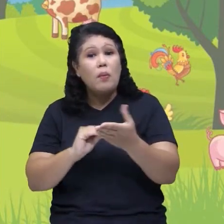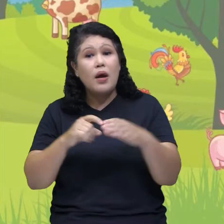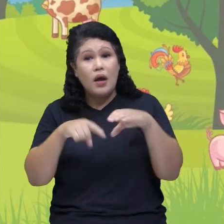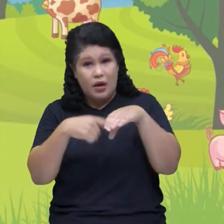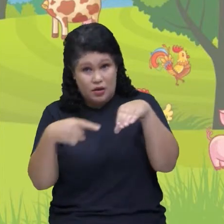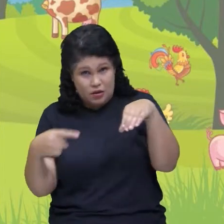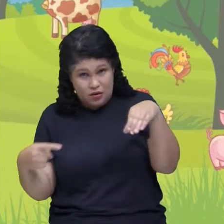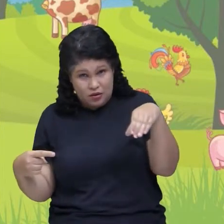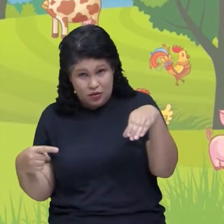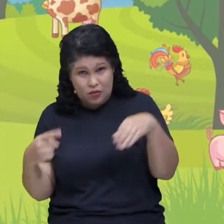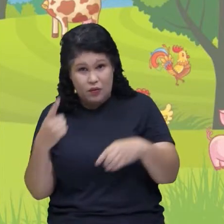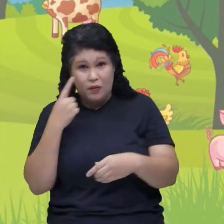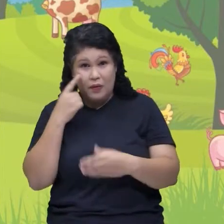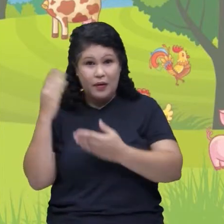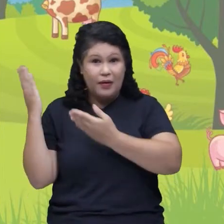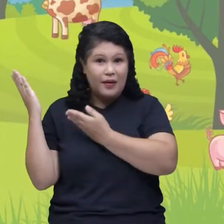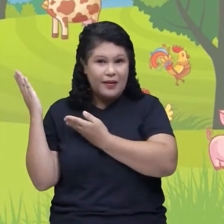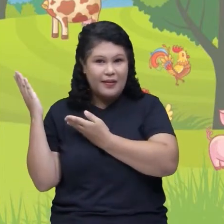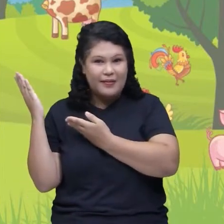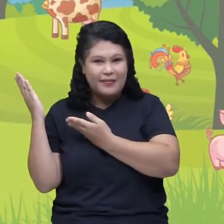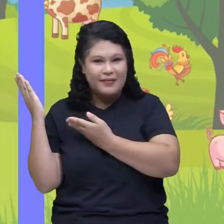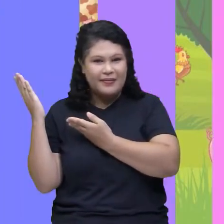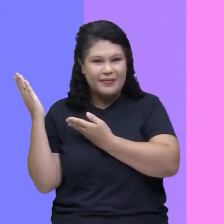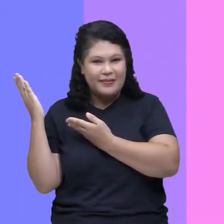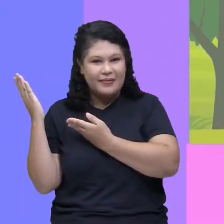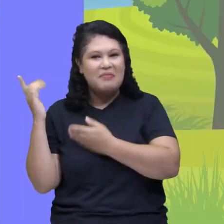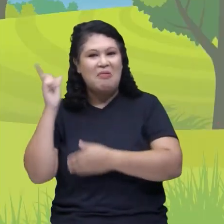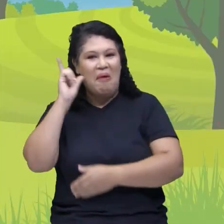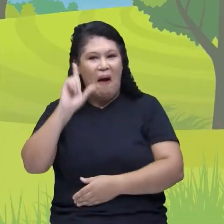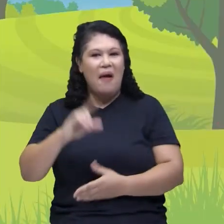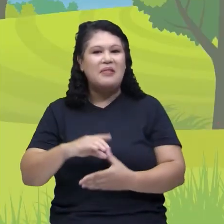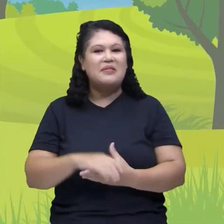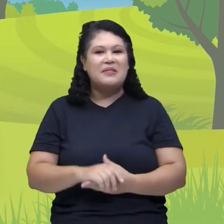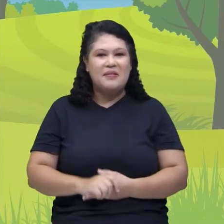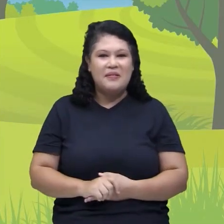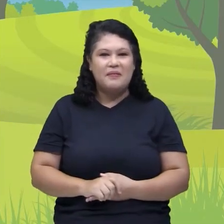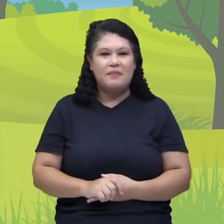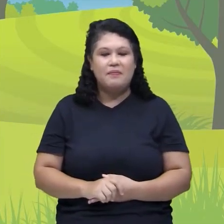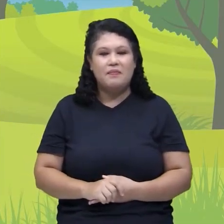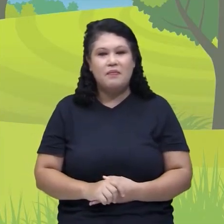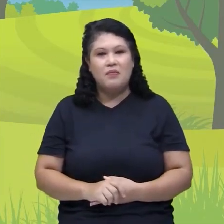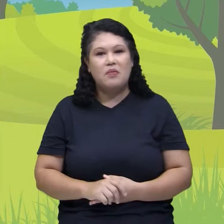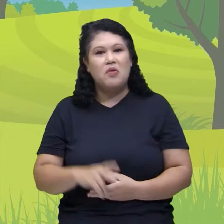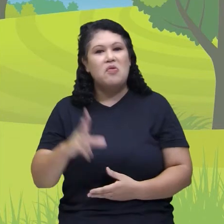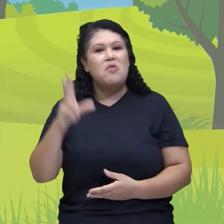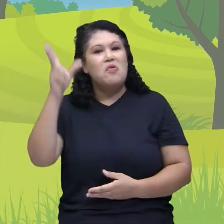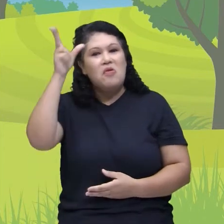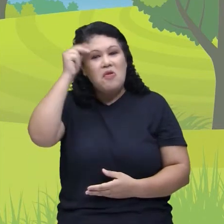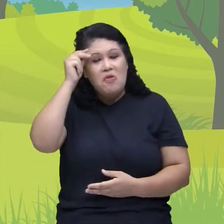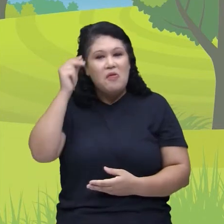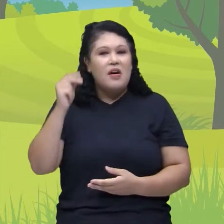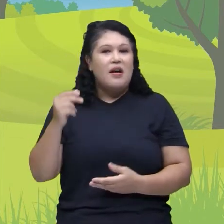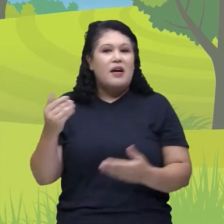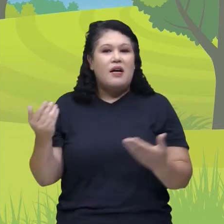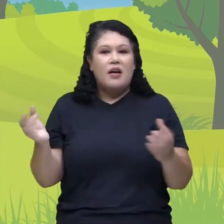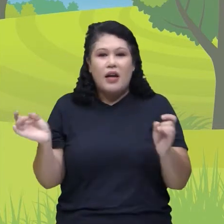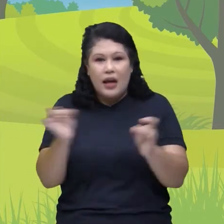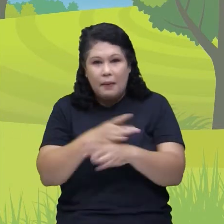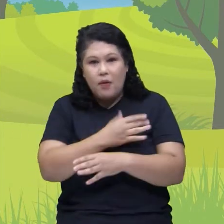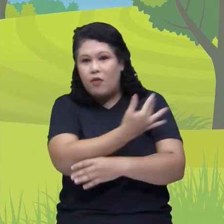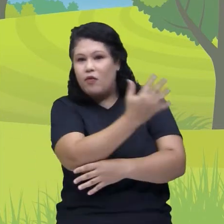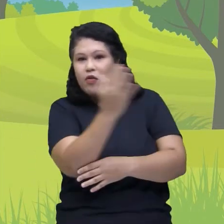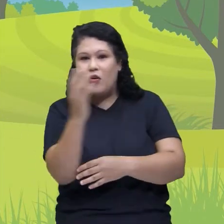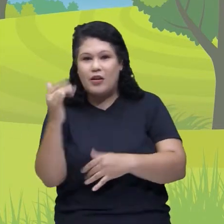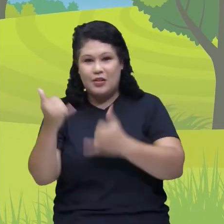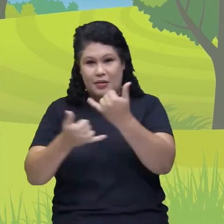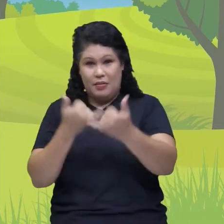Corrida do tatu! Uh! Conseguimos! Ufa! Acabamos nossa brincadeira da floresta. Agora chegou a de a gente se